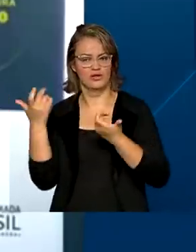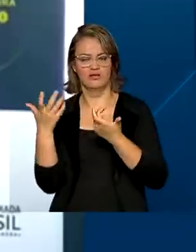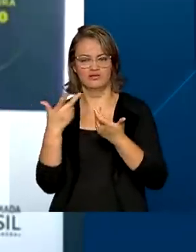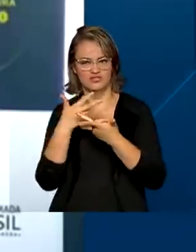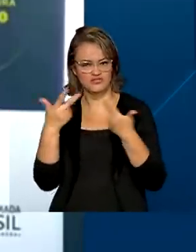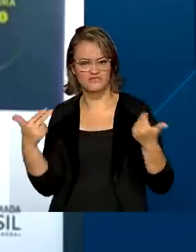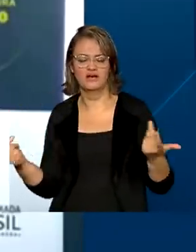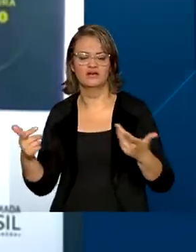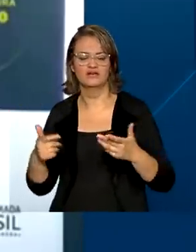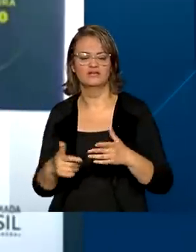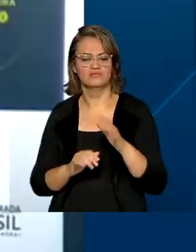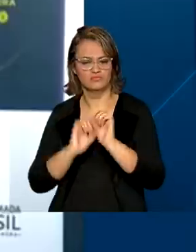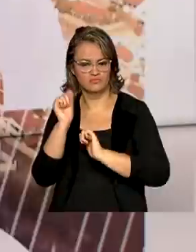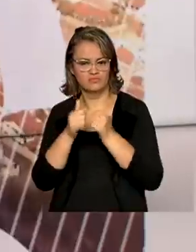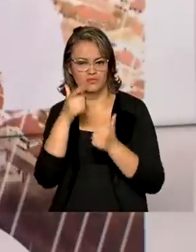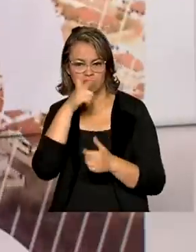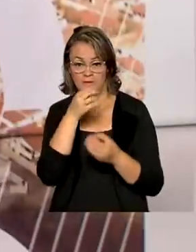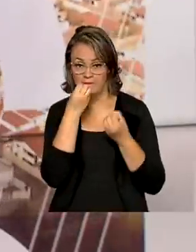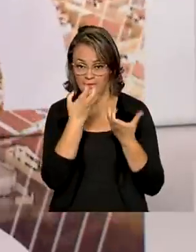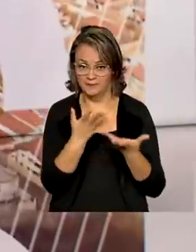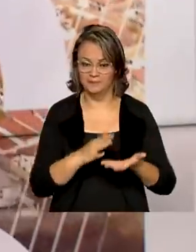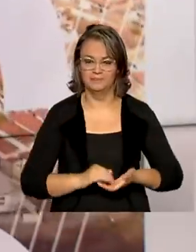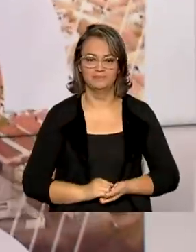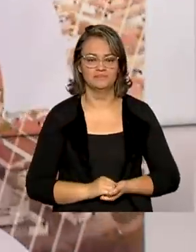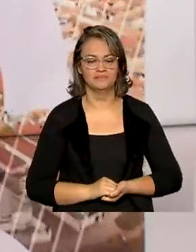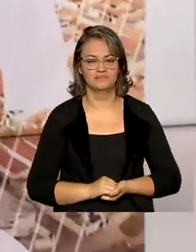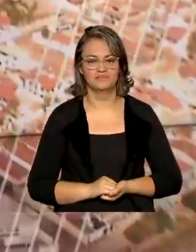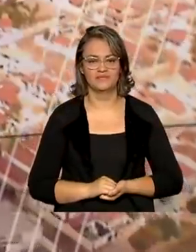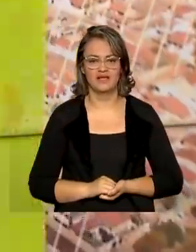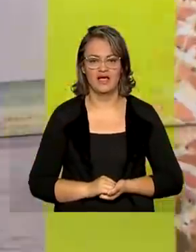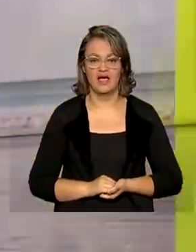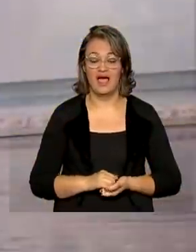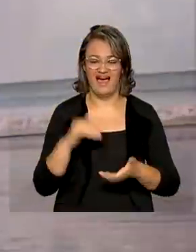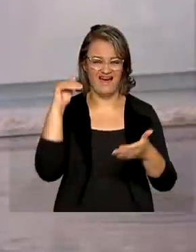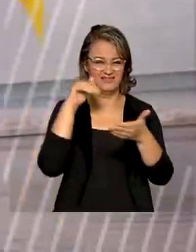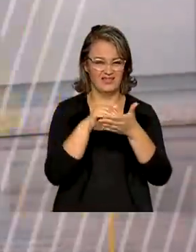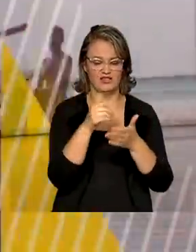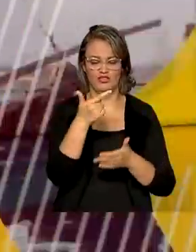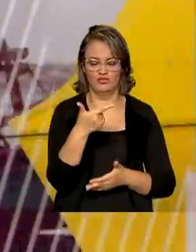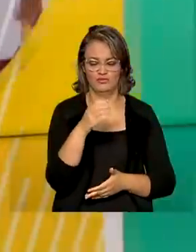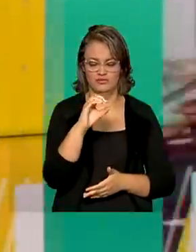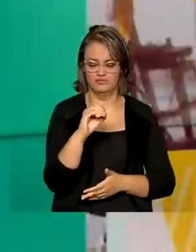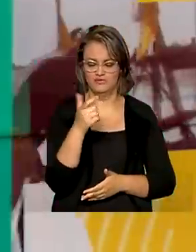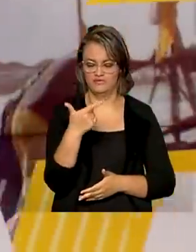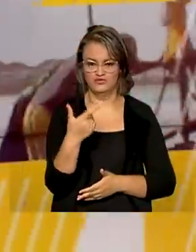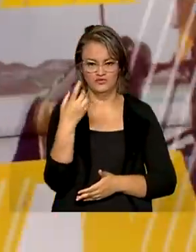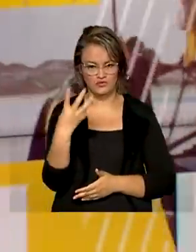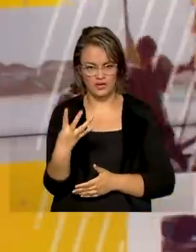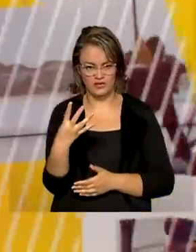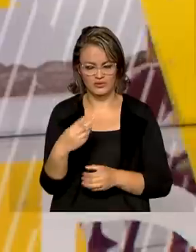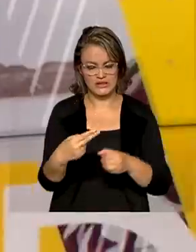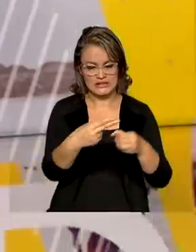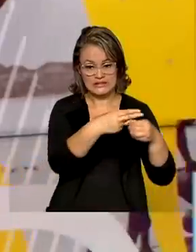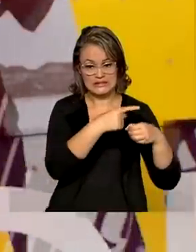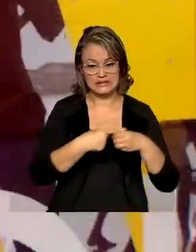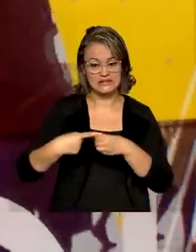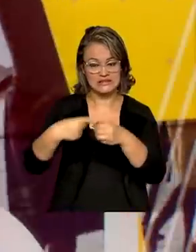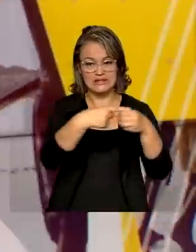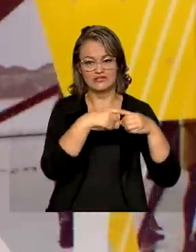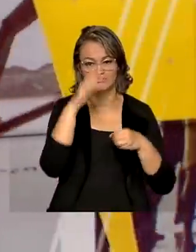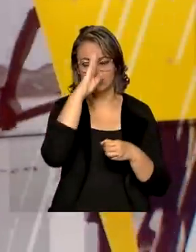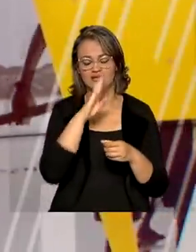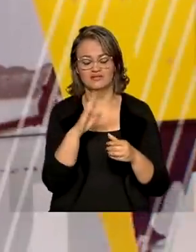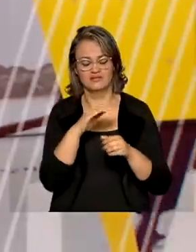melhoria da produtividade. Até o final de 2024, os municípios brasileiros terão internet de melhor